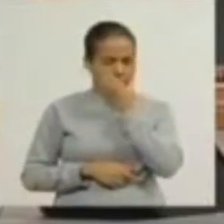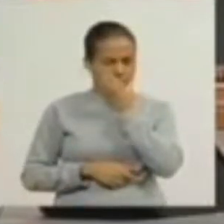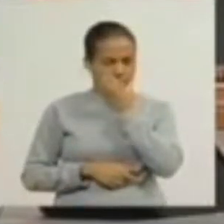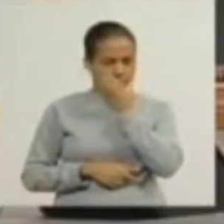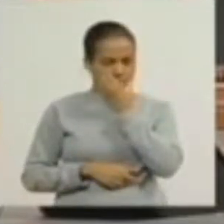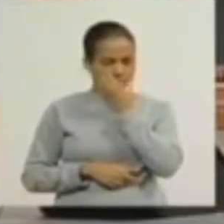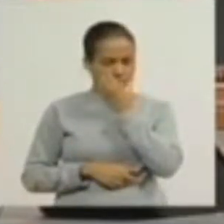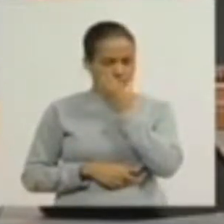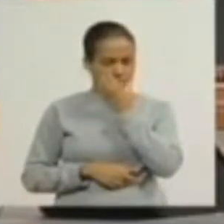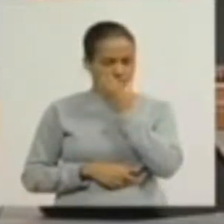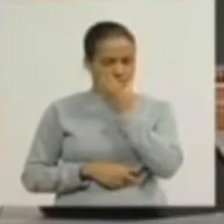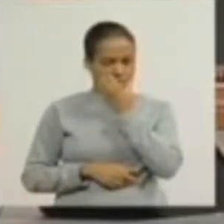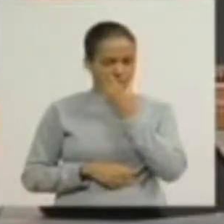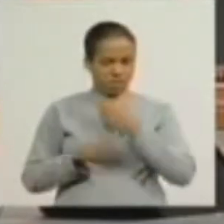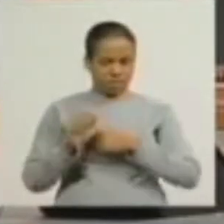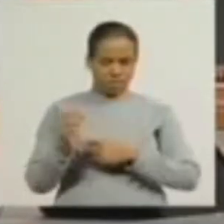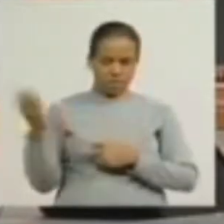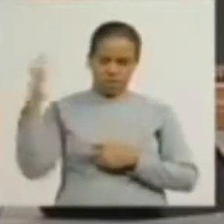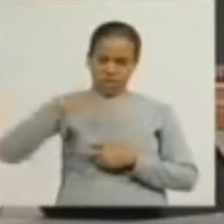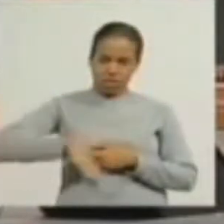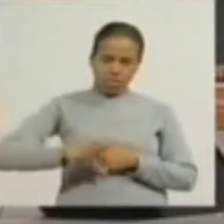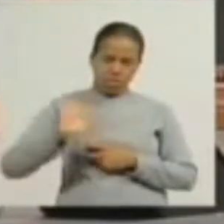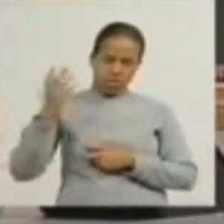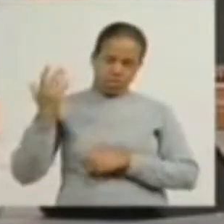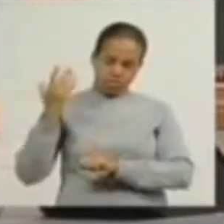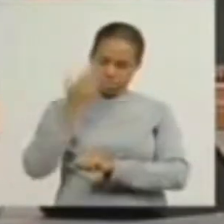não para que o mal aconteça